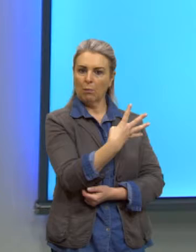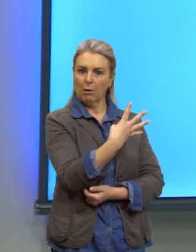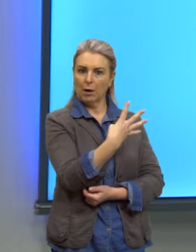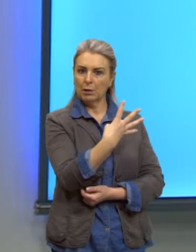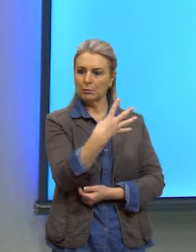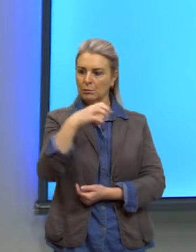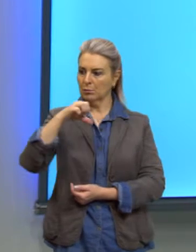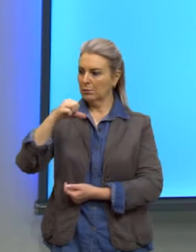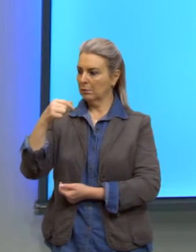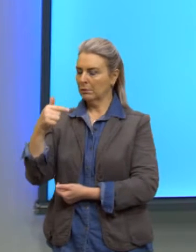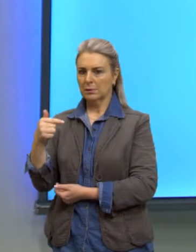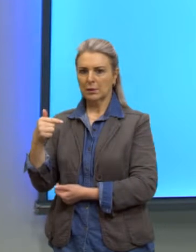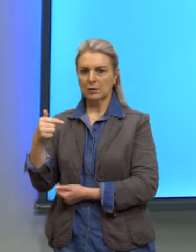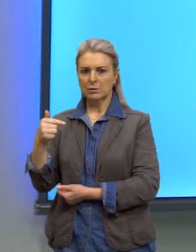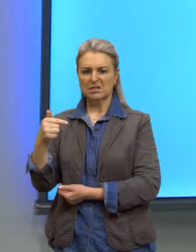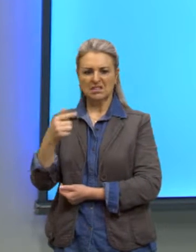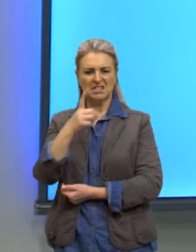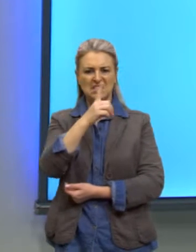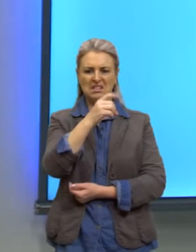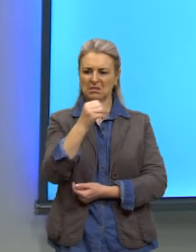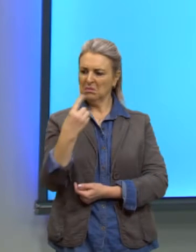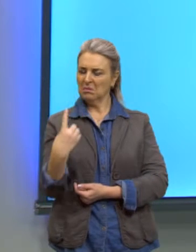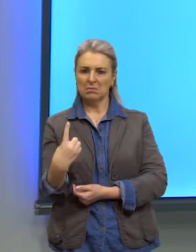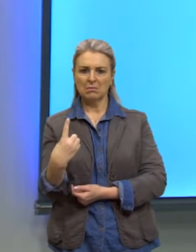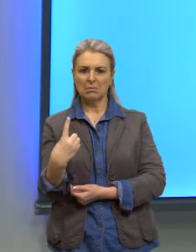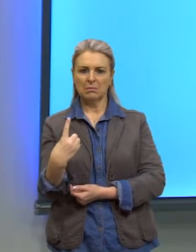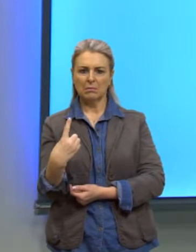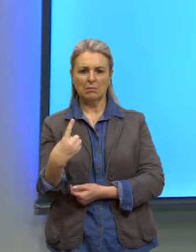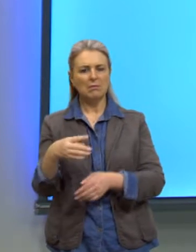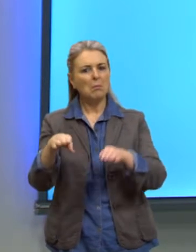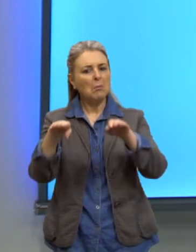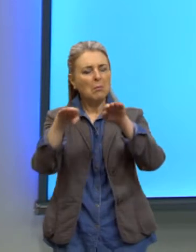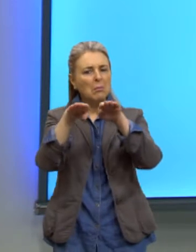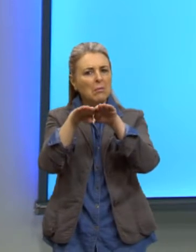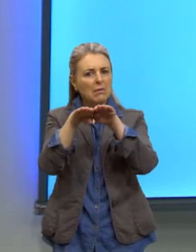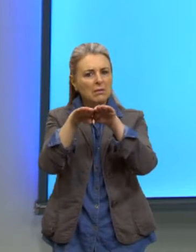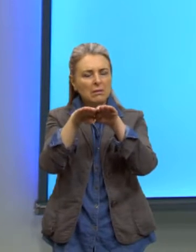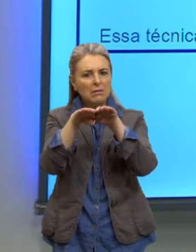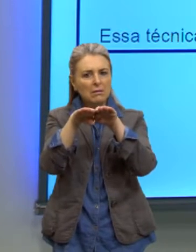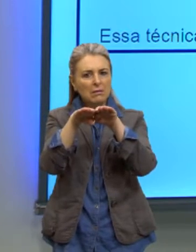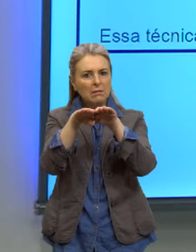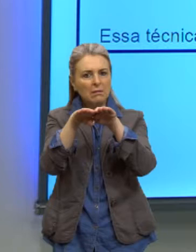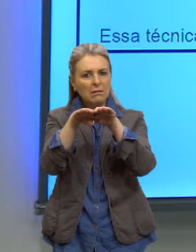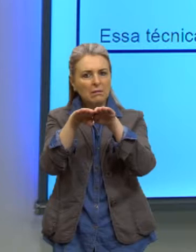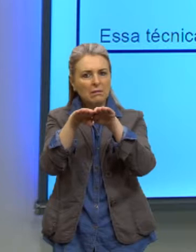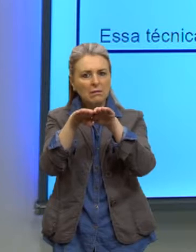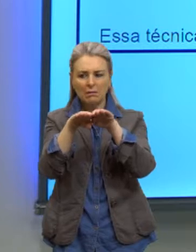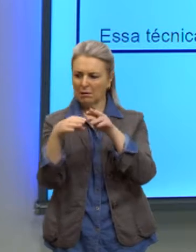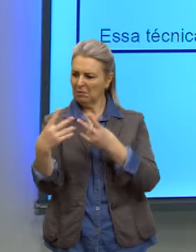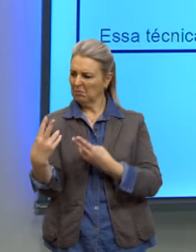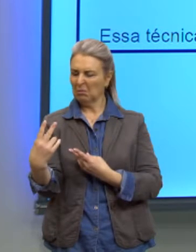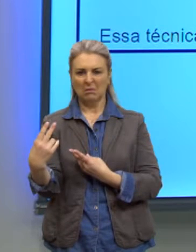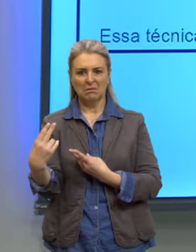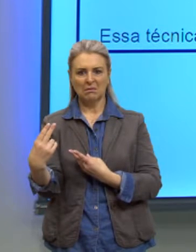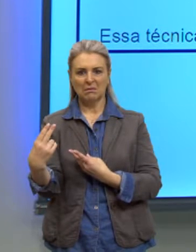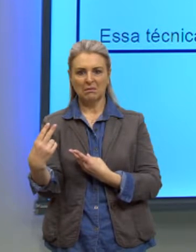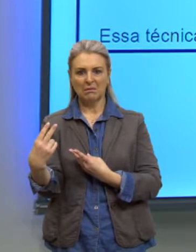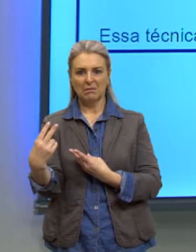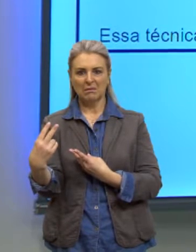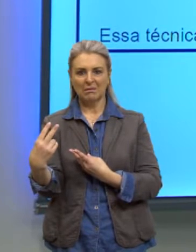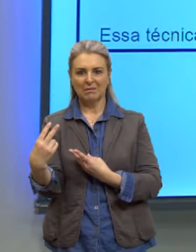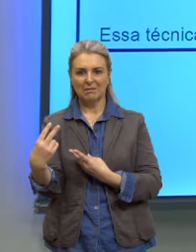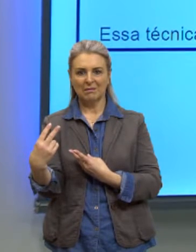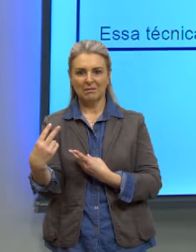97, deu 101. E ele começou a observar que havia um padrão ali, certo? Então, esse padrão